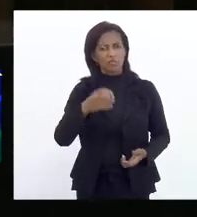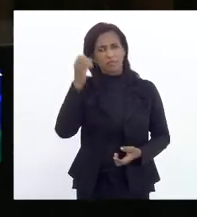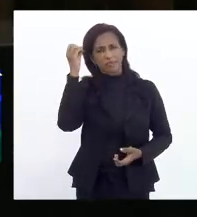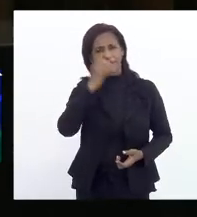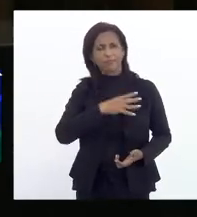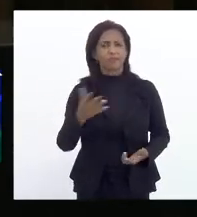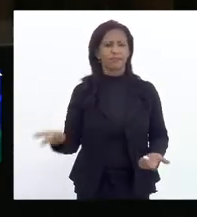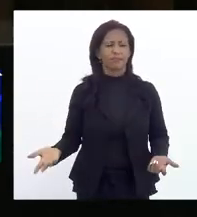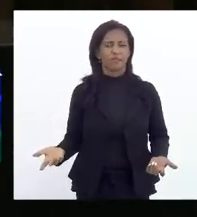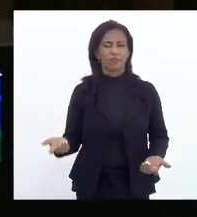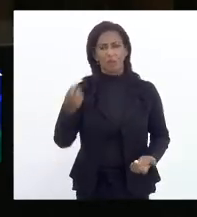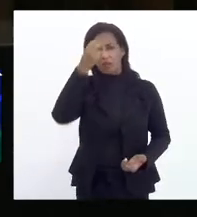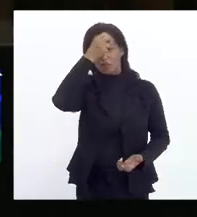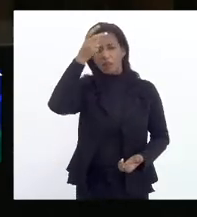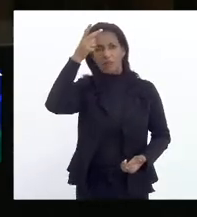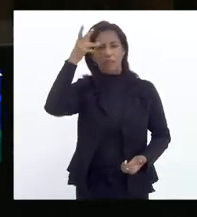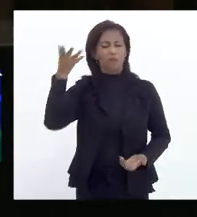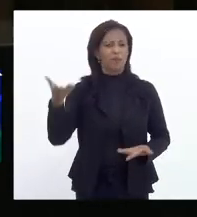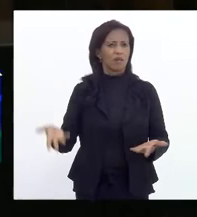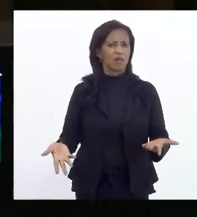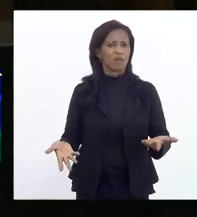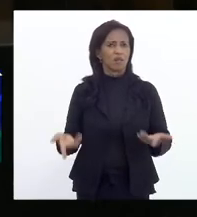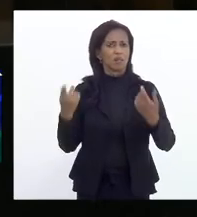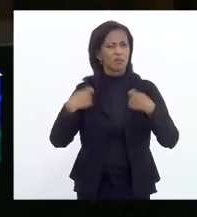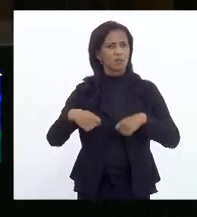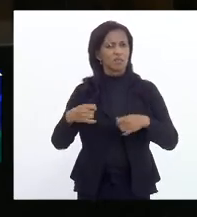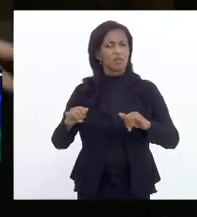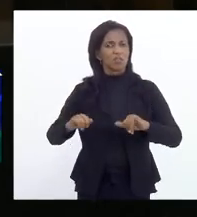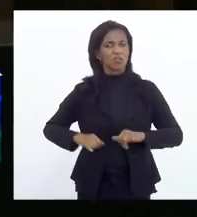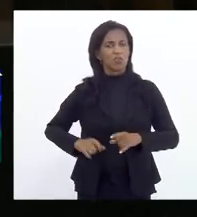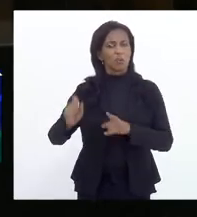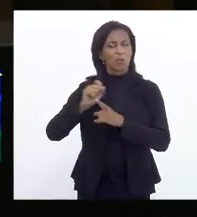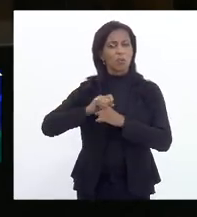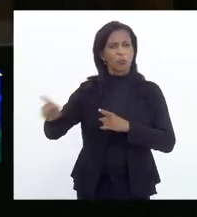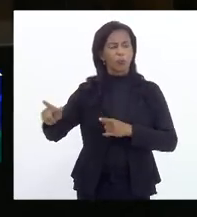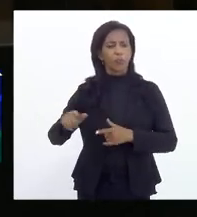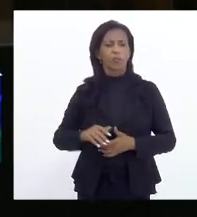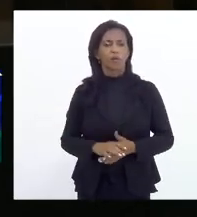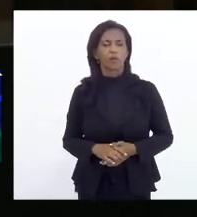O prefeito Eduardo Paes deveria sofrer um impeachment.